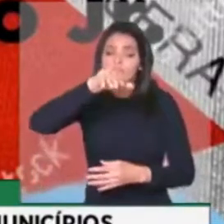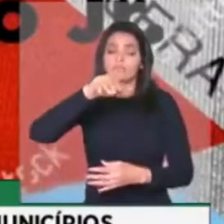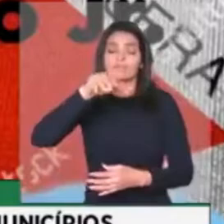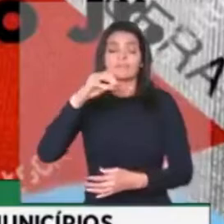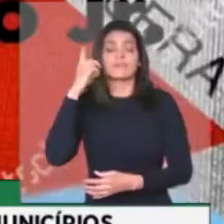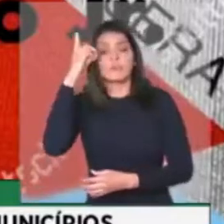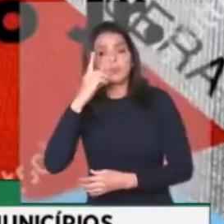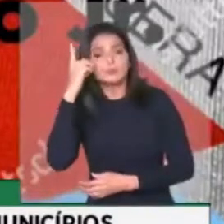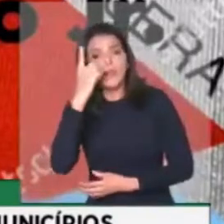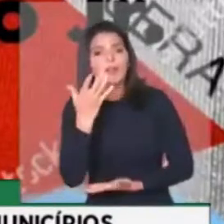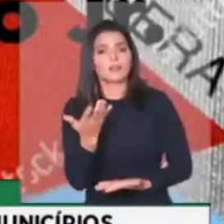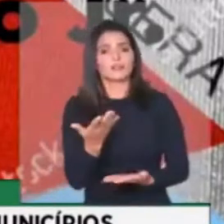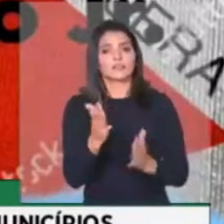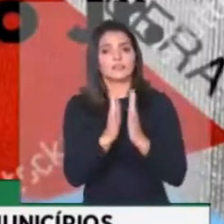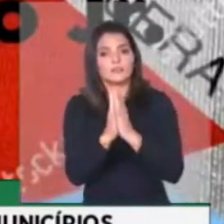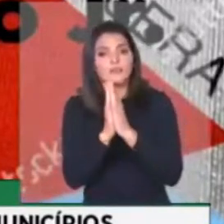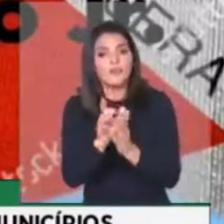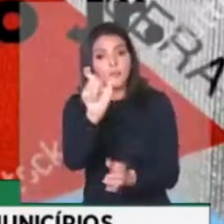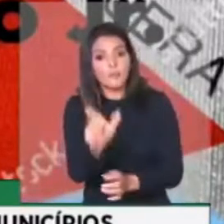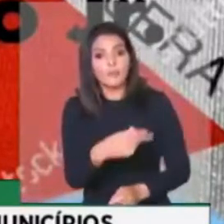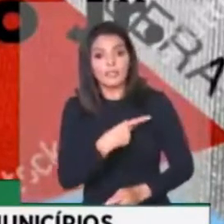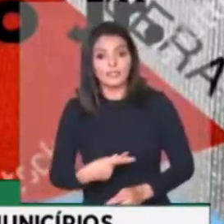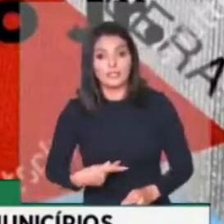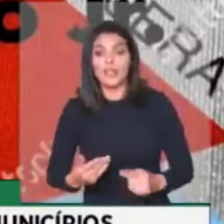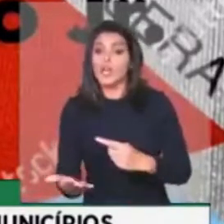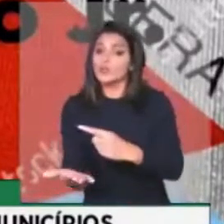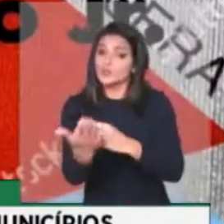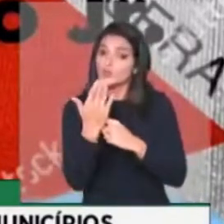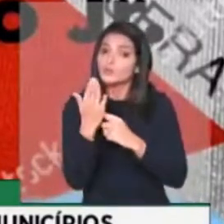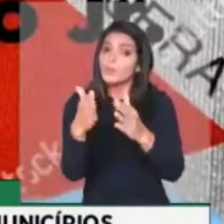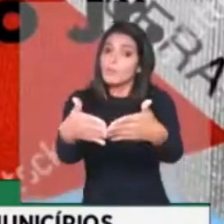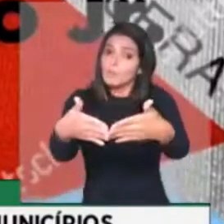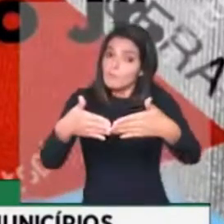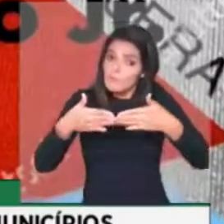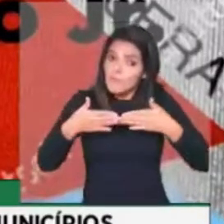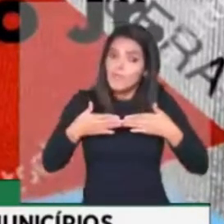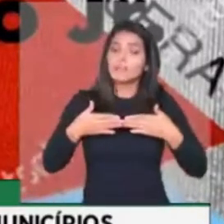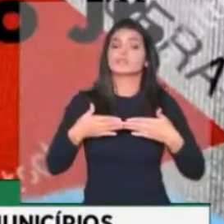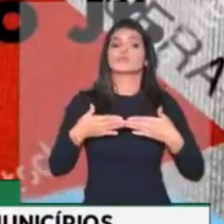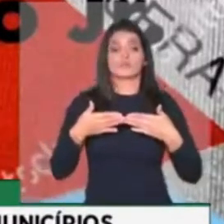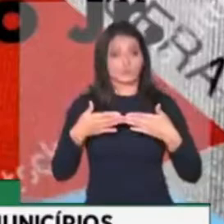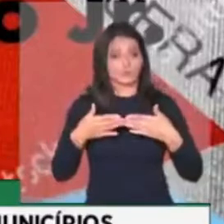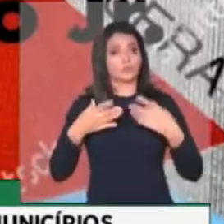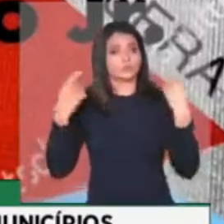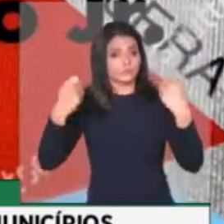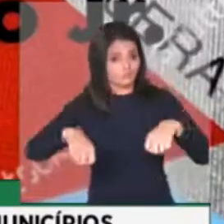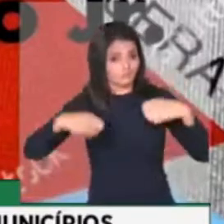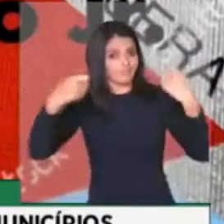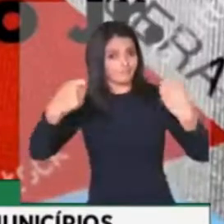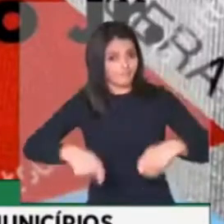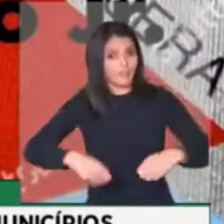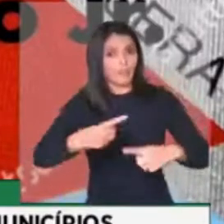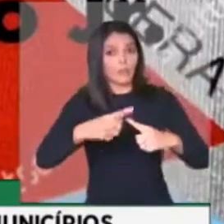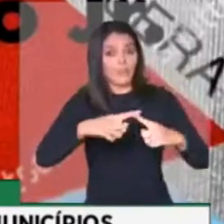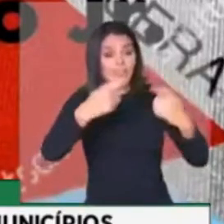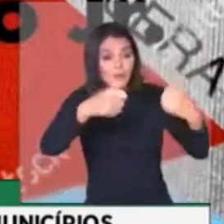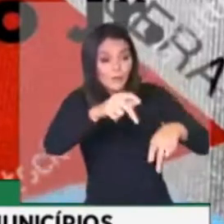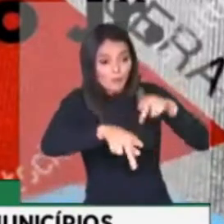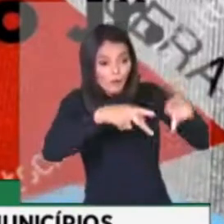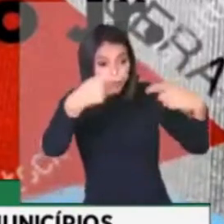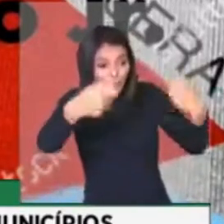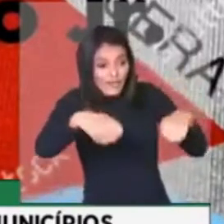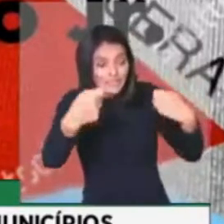aos colegas parlamentares, a vossa excelência que tem sido extremamente sensível às necessidades da sociedade nesse momento,